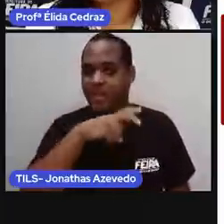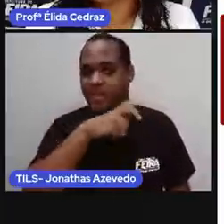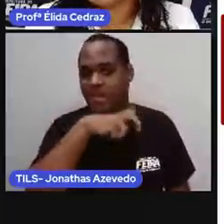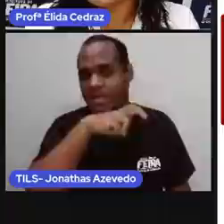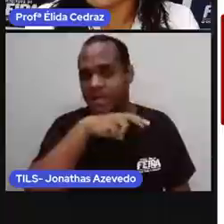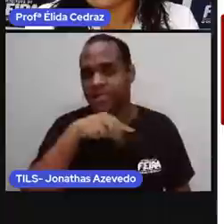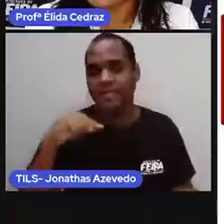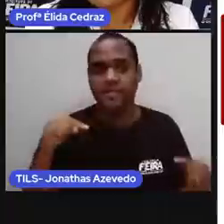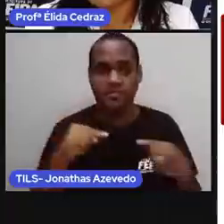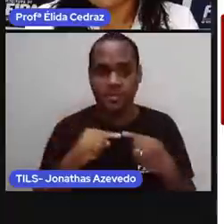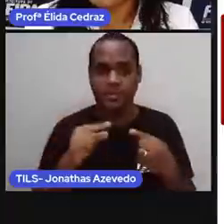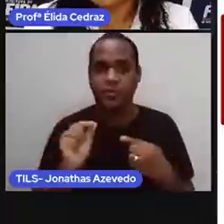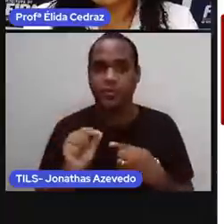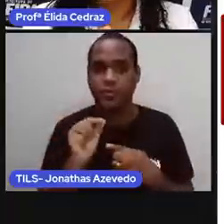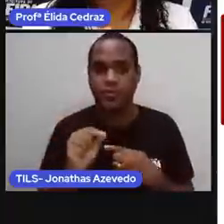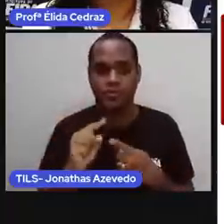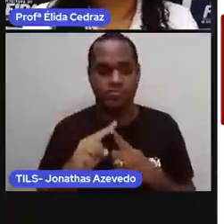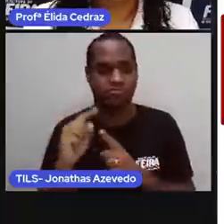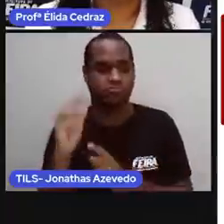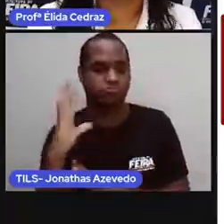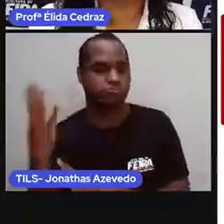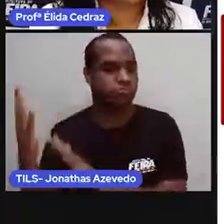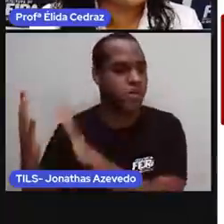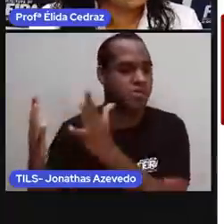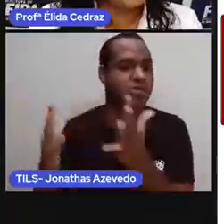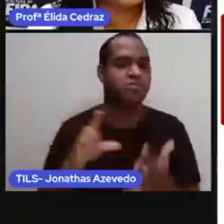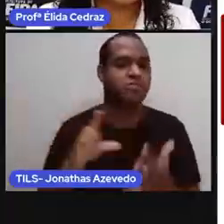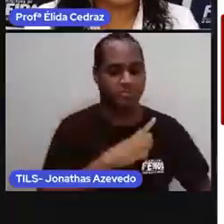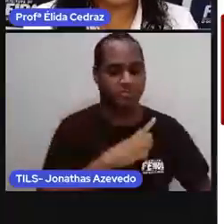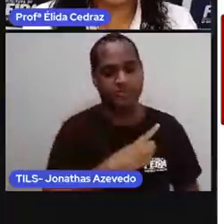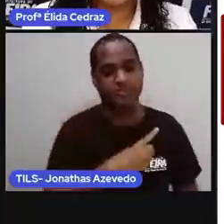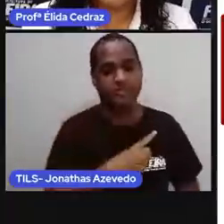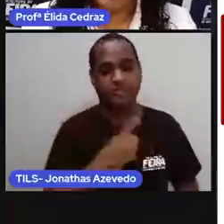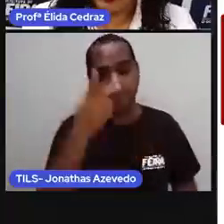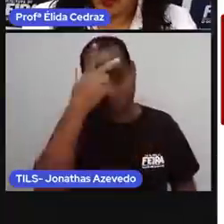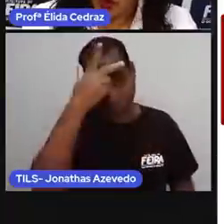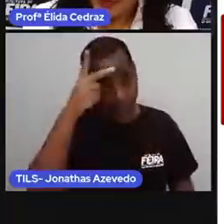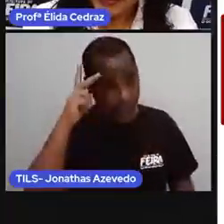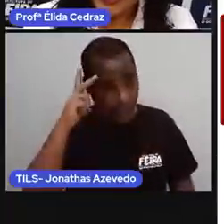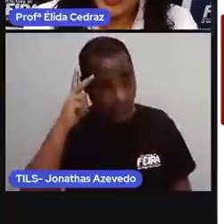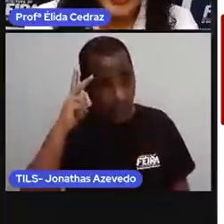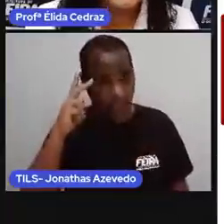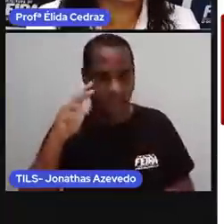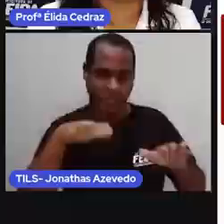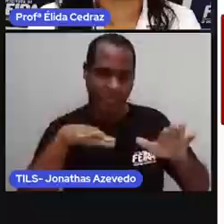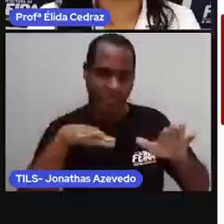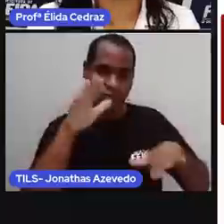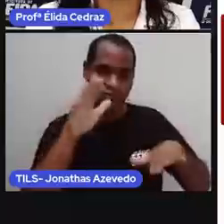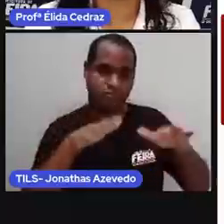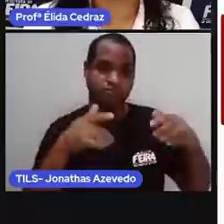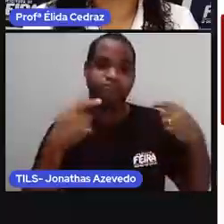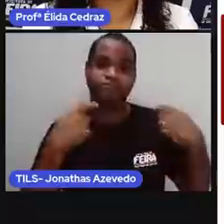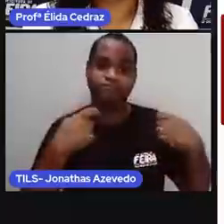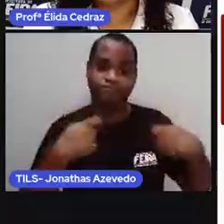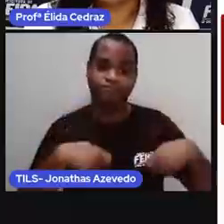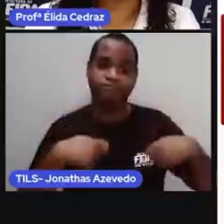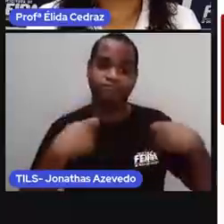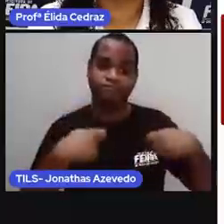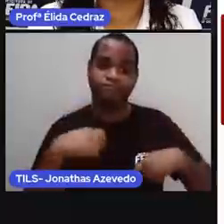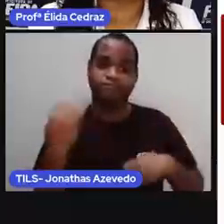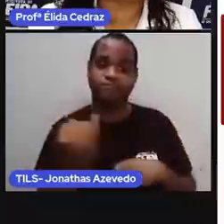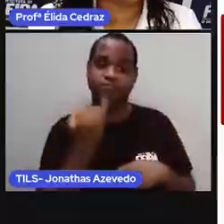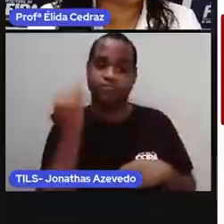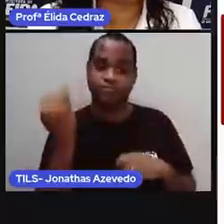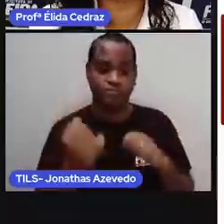silvestre. As pessoas que criam cobra em casa, elas têm